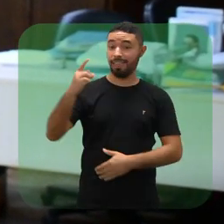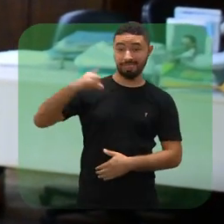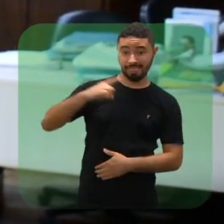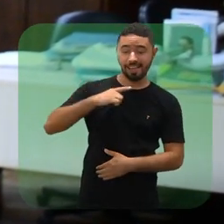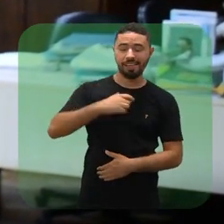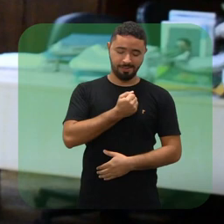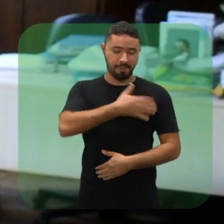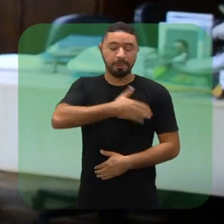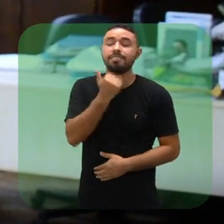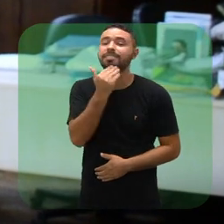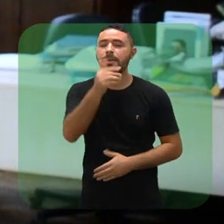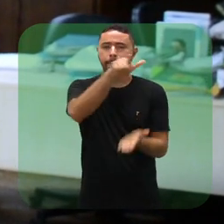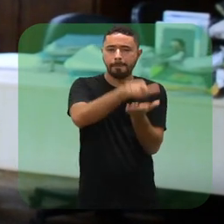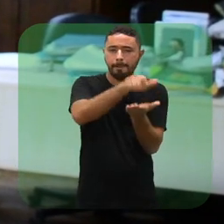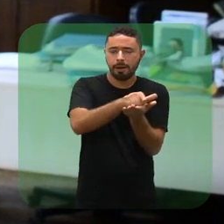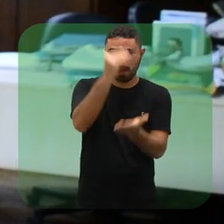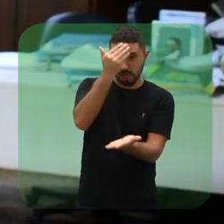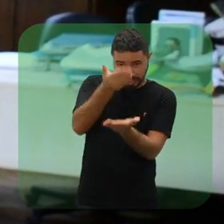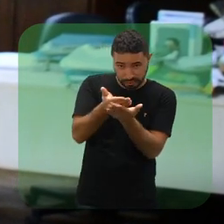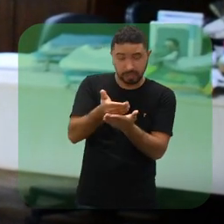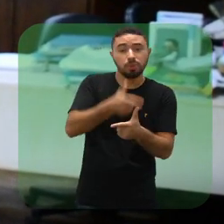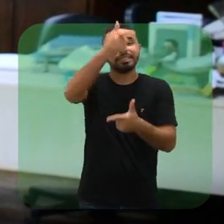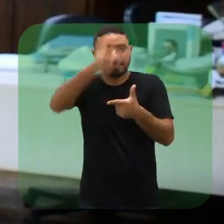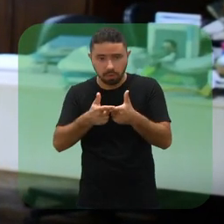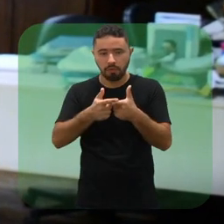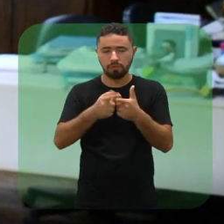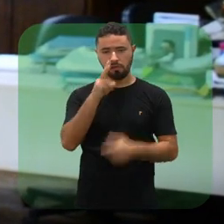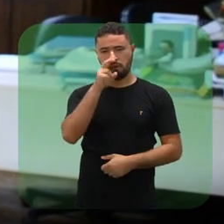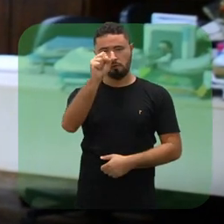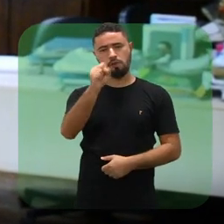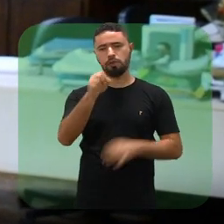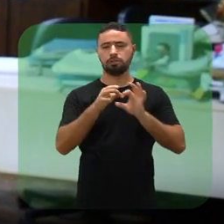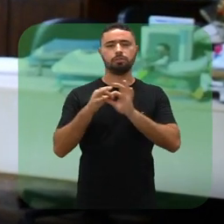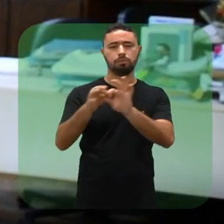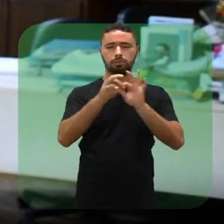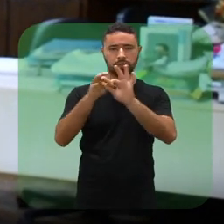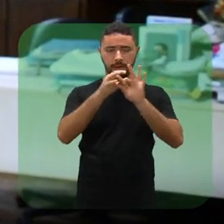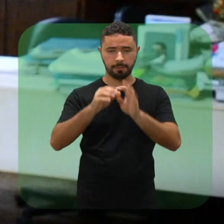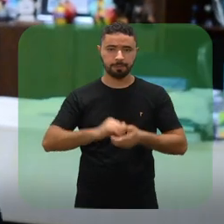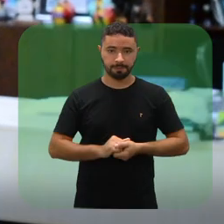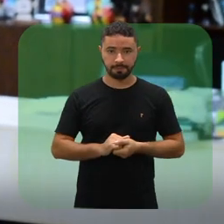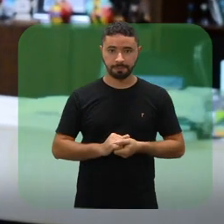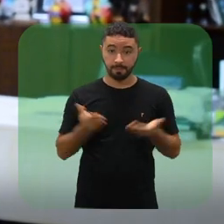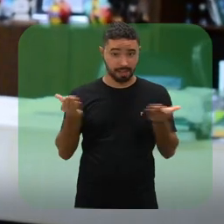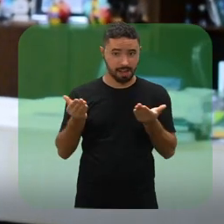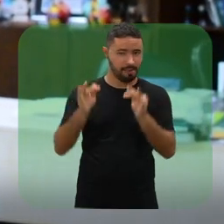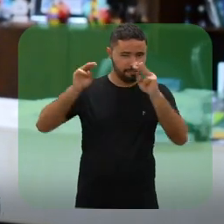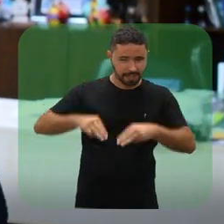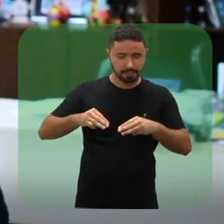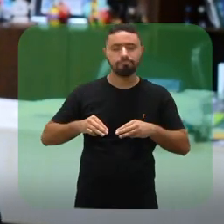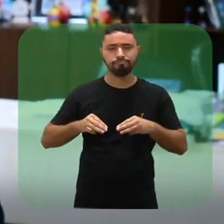realização do projeto IFPE Sem Papel, acreditando mais uma vez na força de nossa união. Por fim,